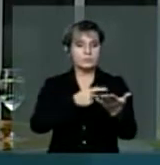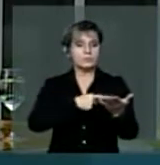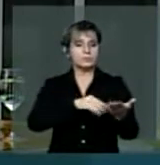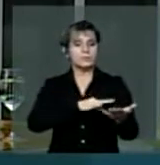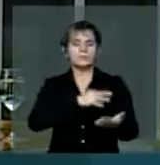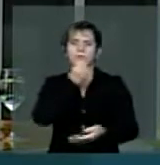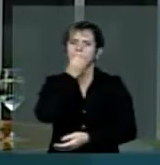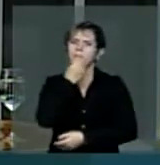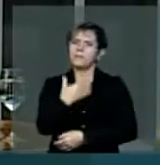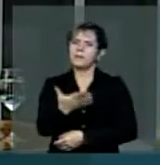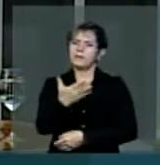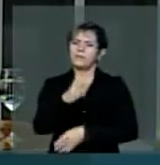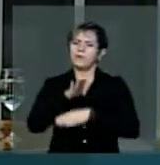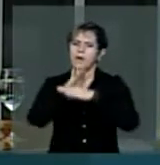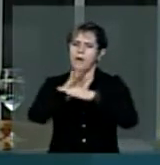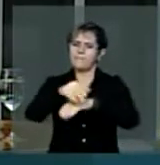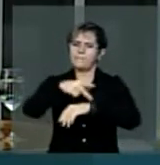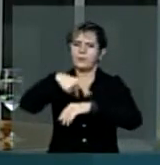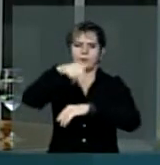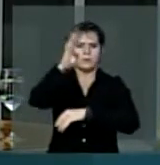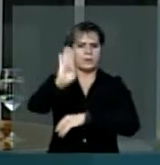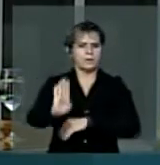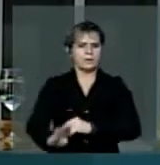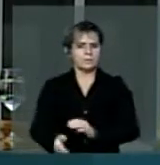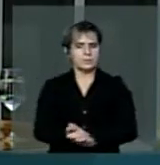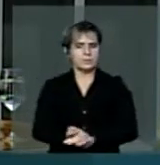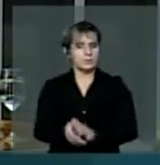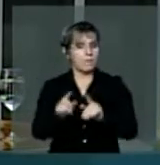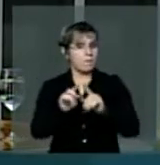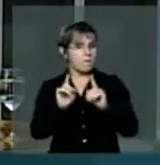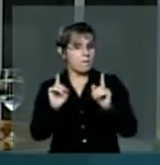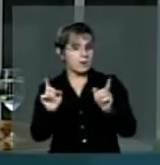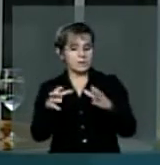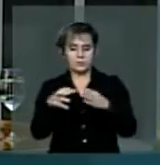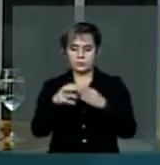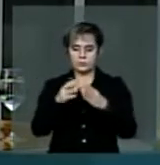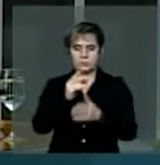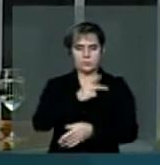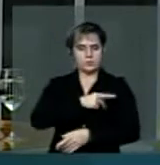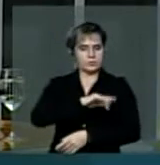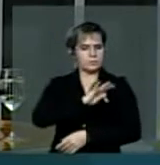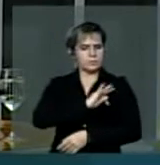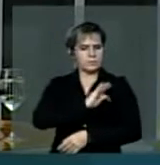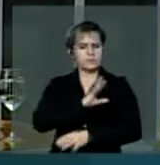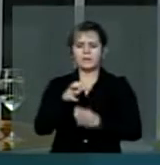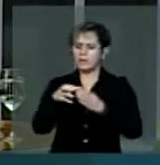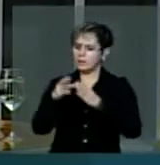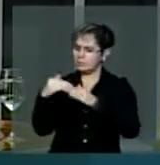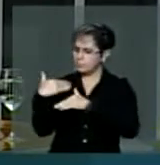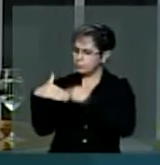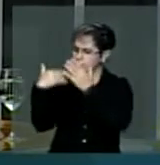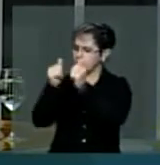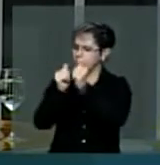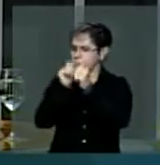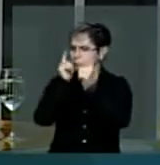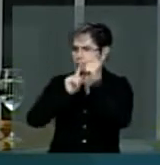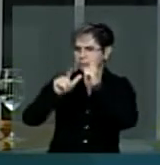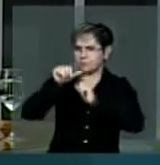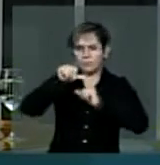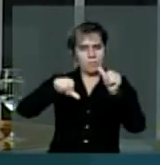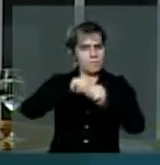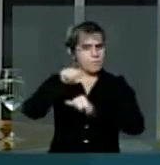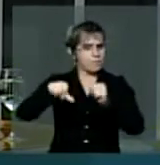muito bem ao Brasil. Contudo, PT, um partido construído para fazer mudanças,